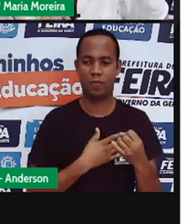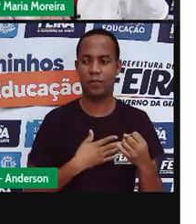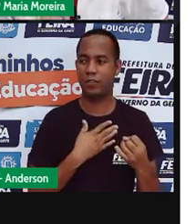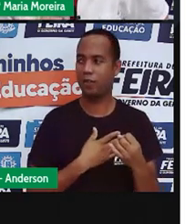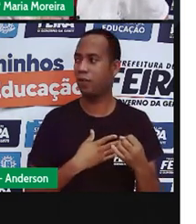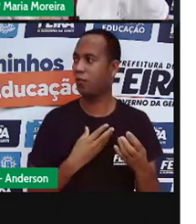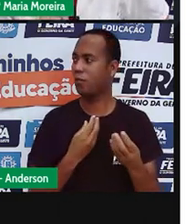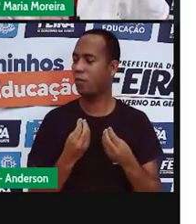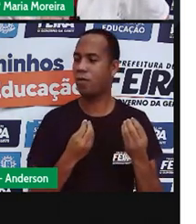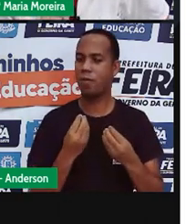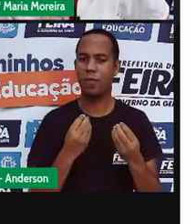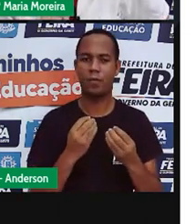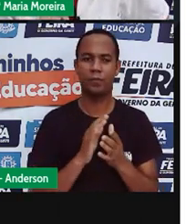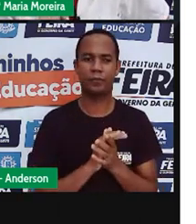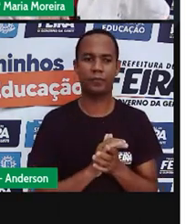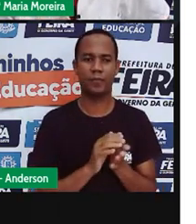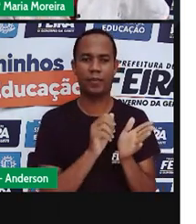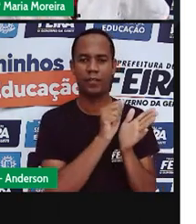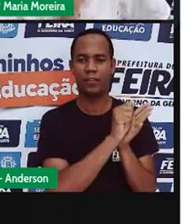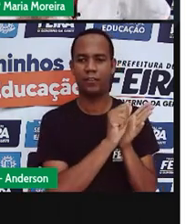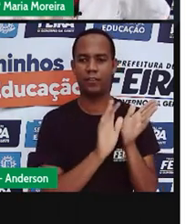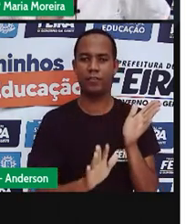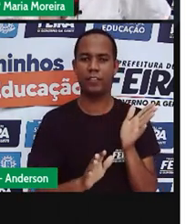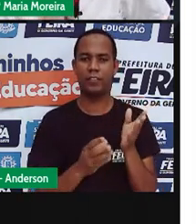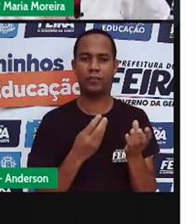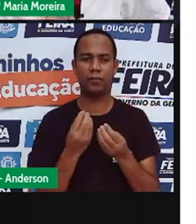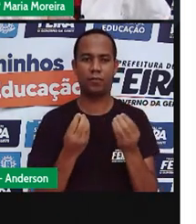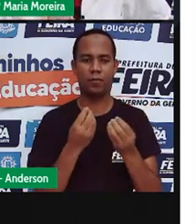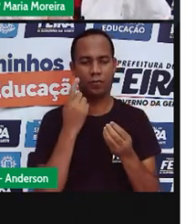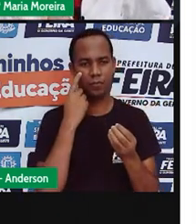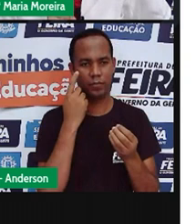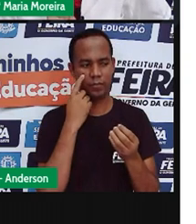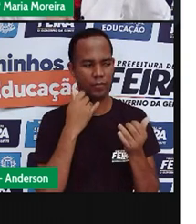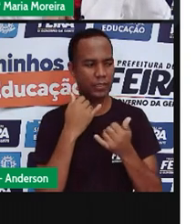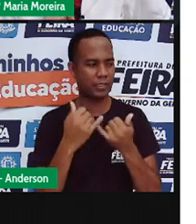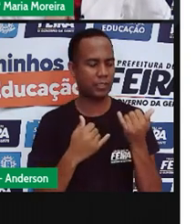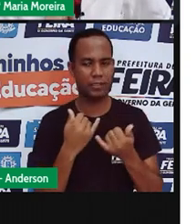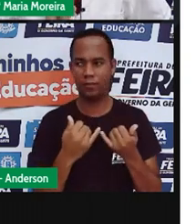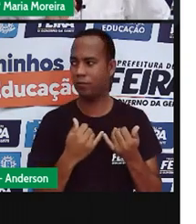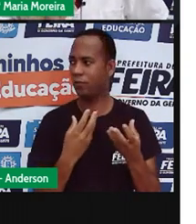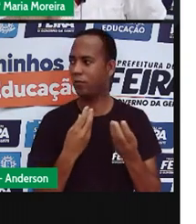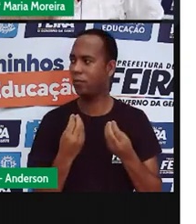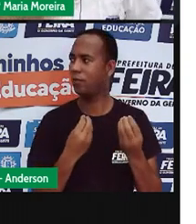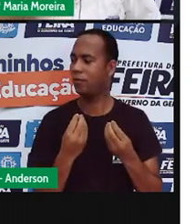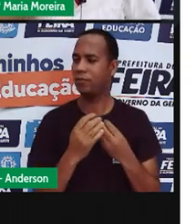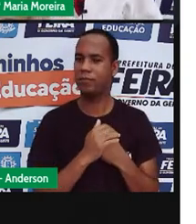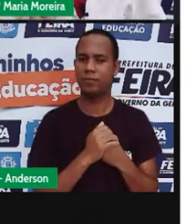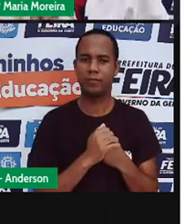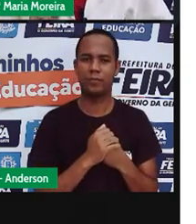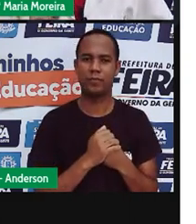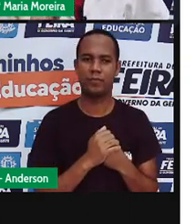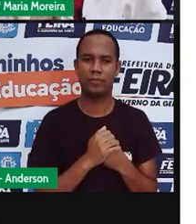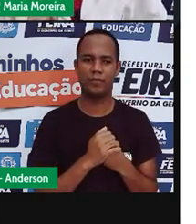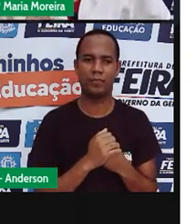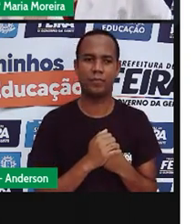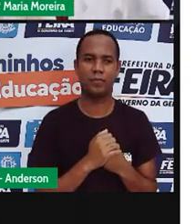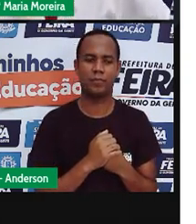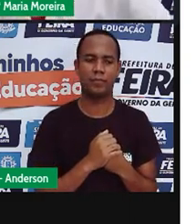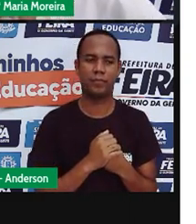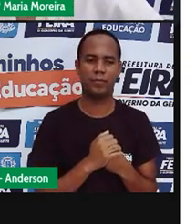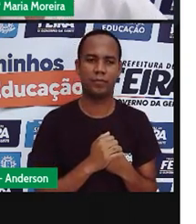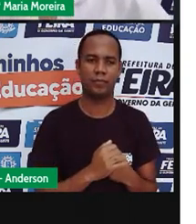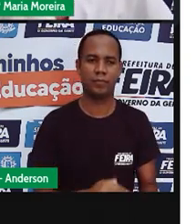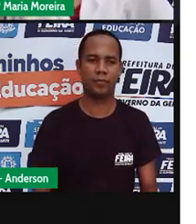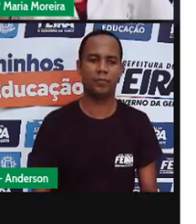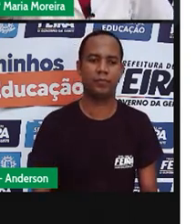A atividadezinha. Vamos fazer o nosso brinquedinho. Então, por hora, vamos dar uma pausa aqui.